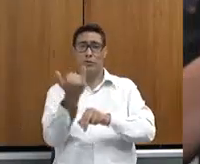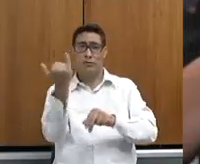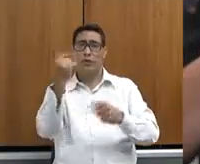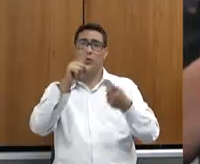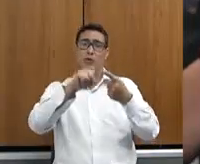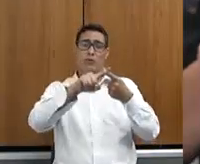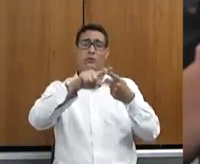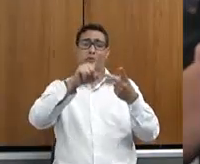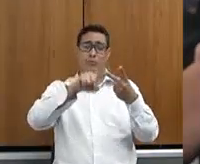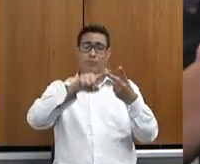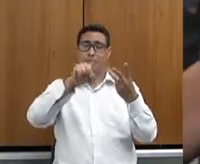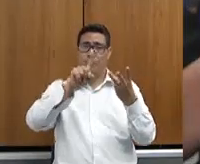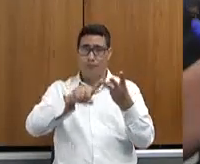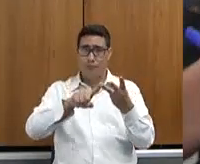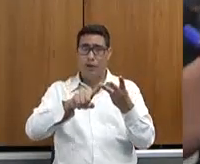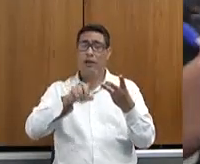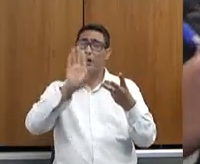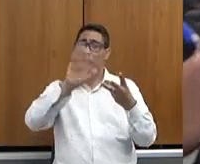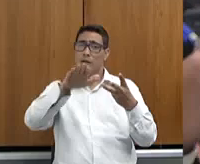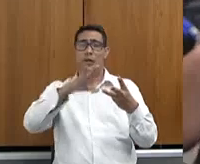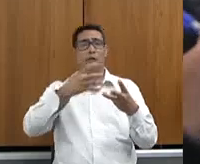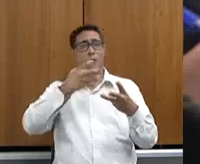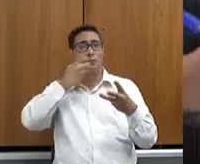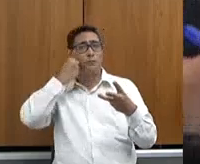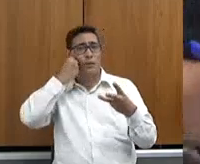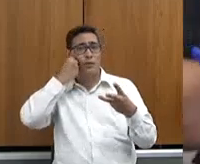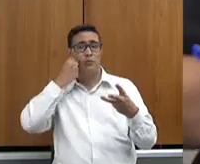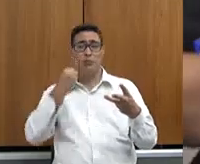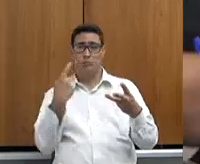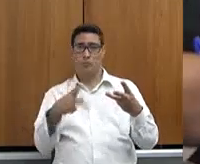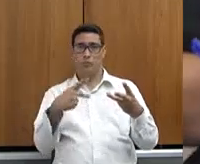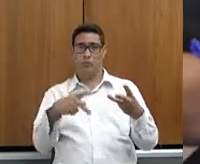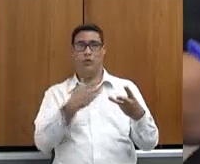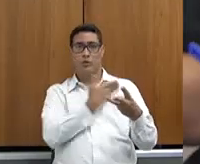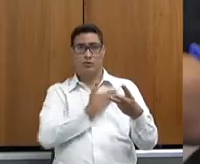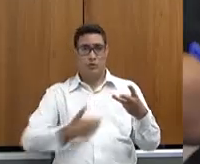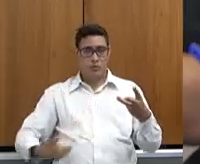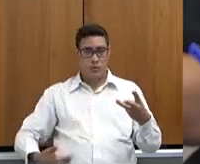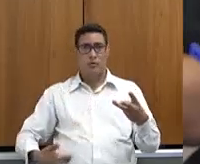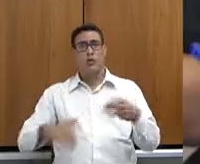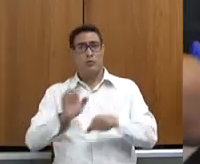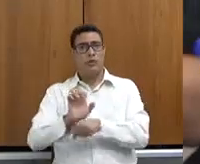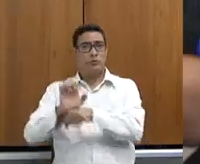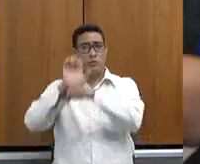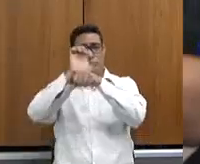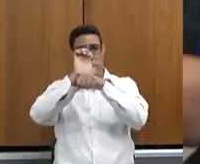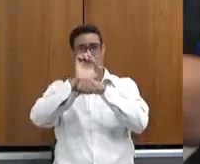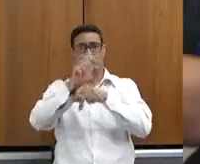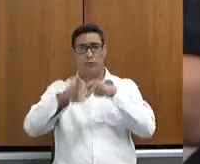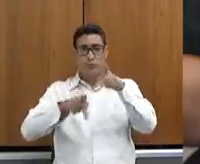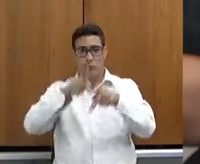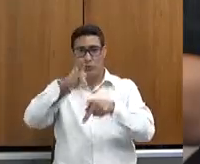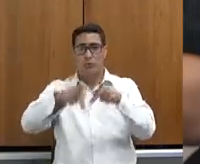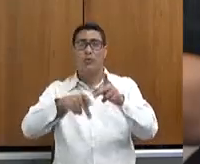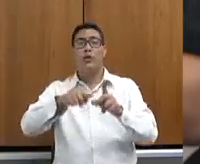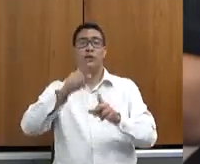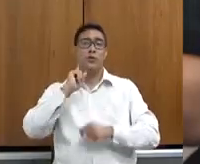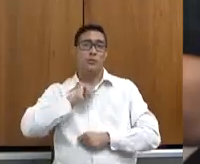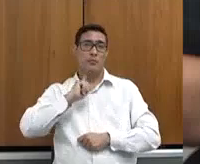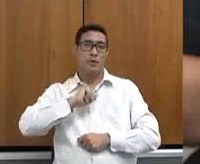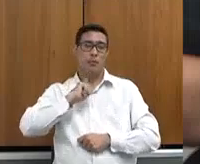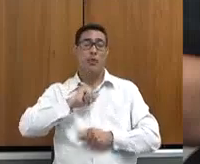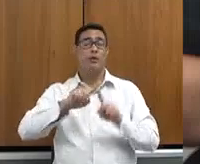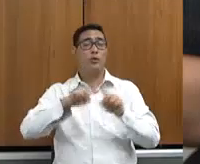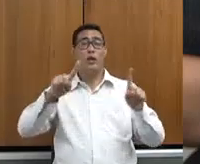EPAMIG que são patrimônios do Estado e do povo mineiro. Então, acho que nós precisamos fortalecer